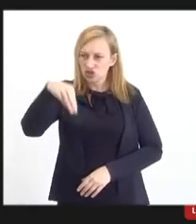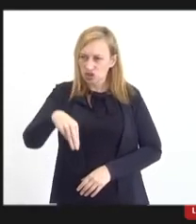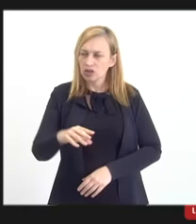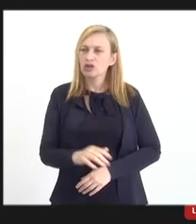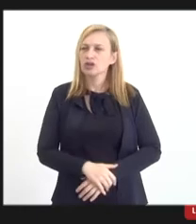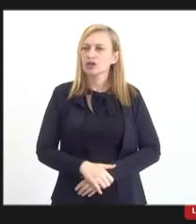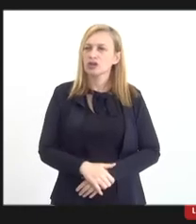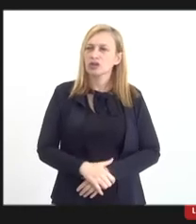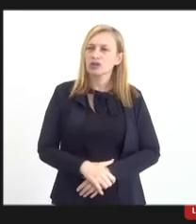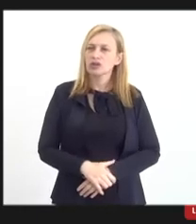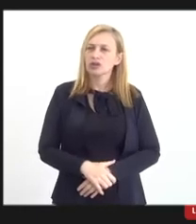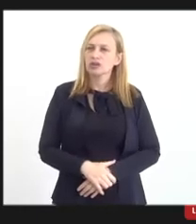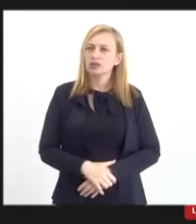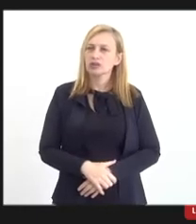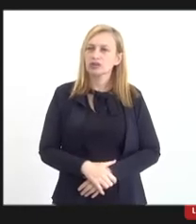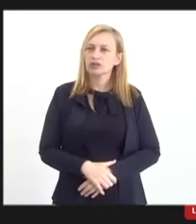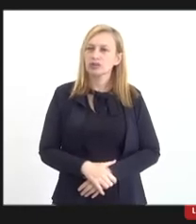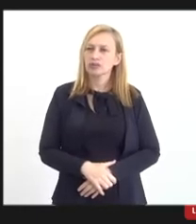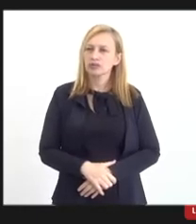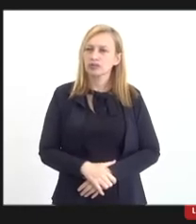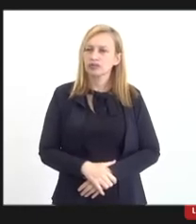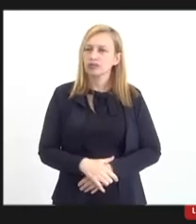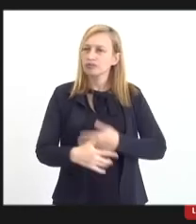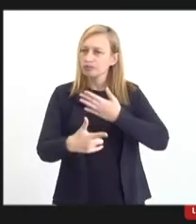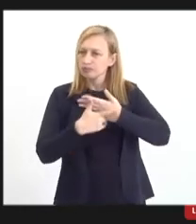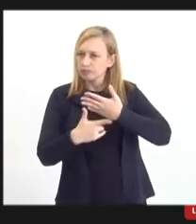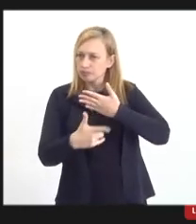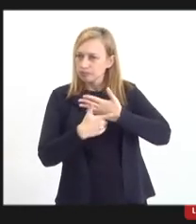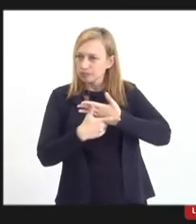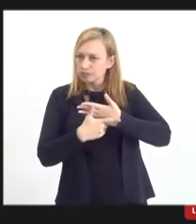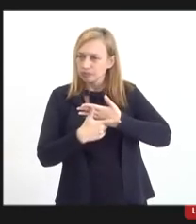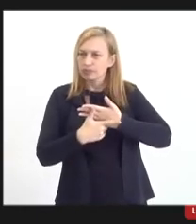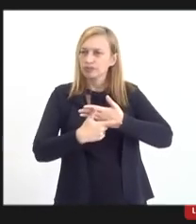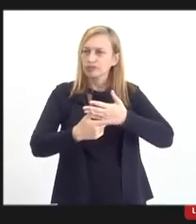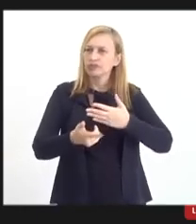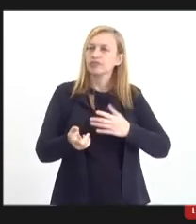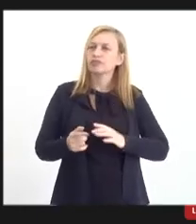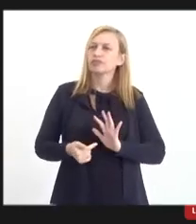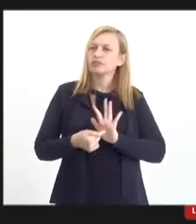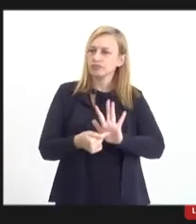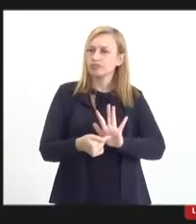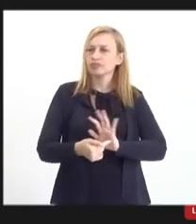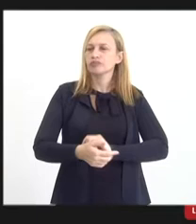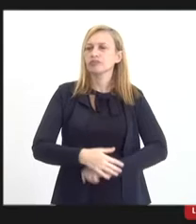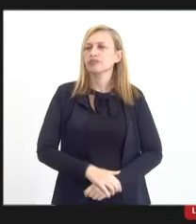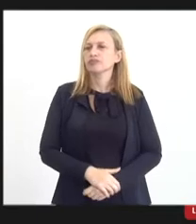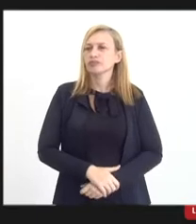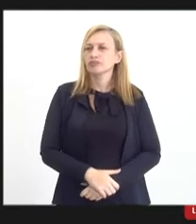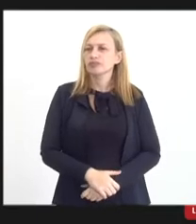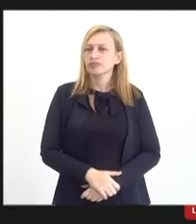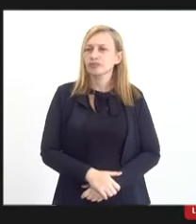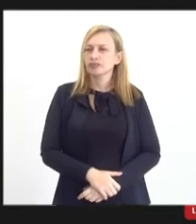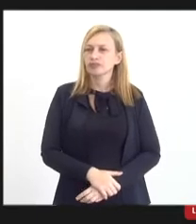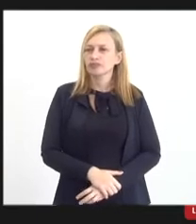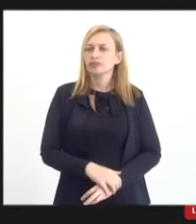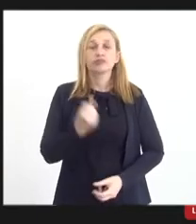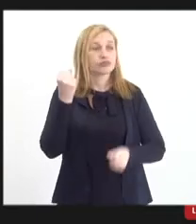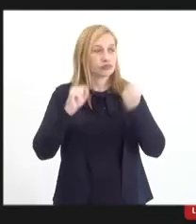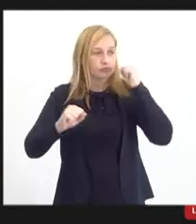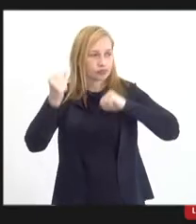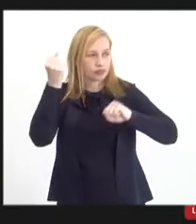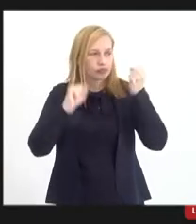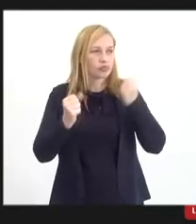muito esse papel de identificação das indústrias,